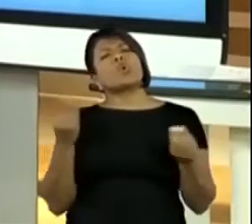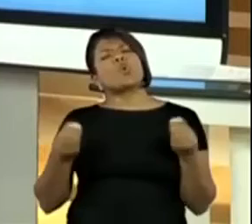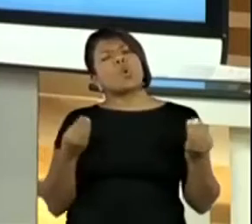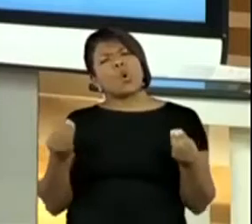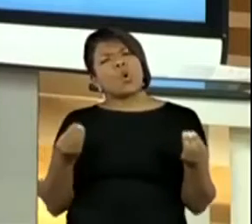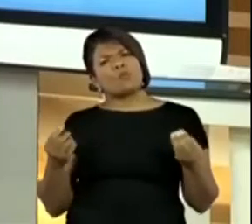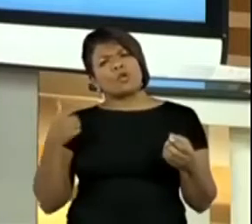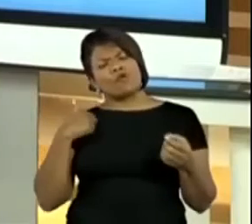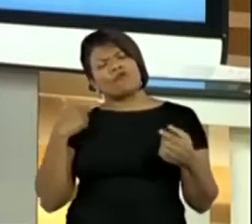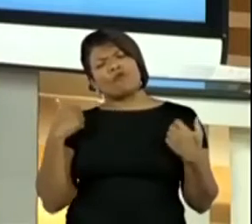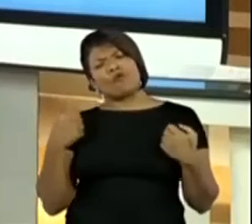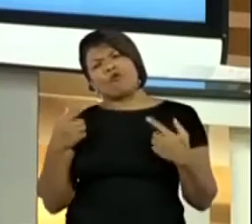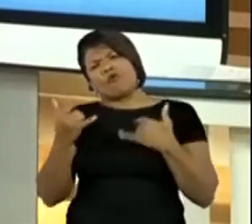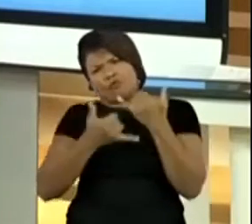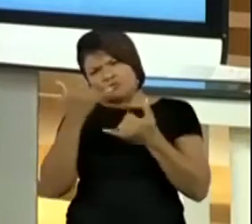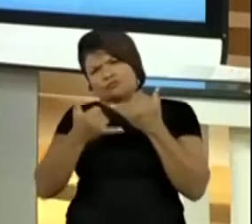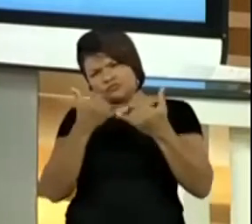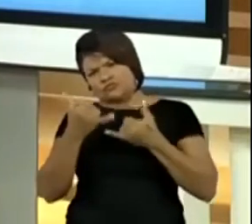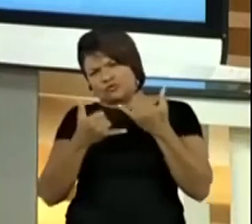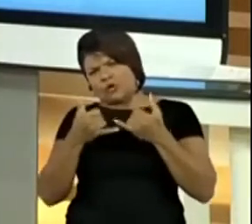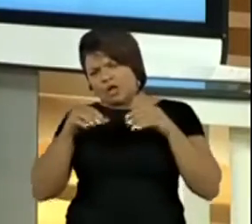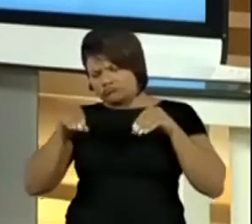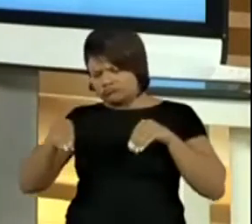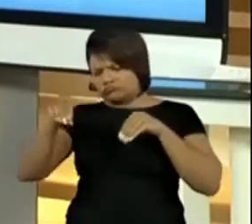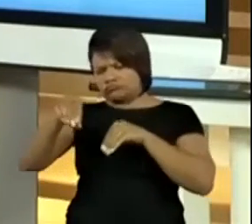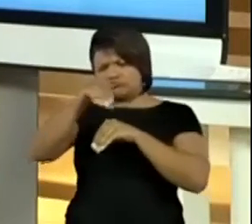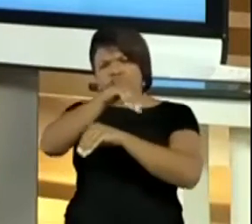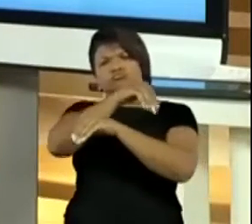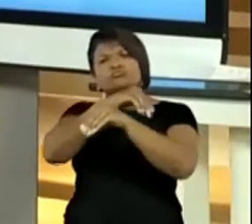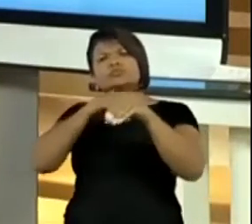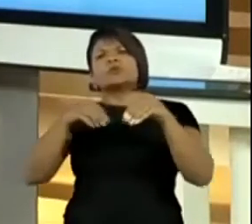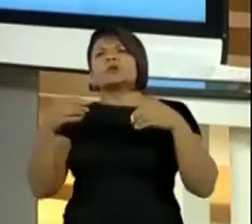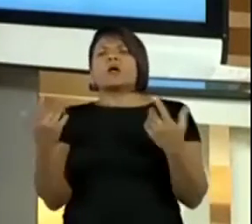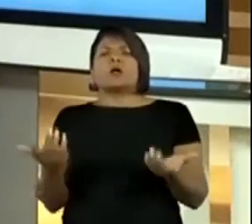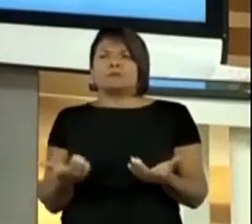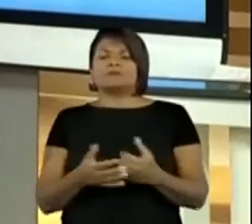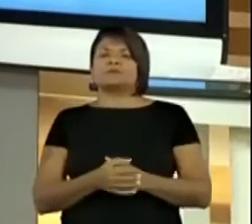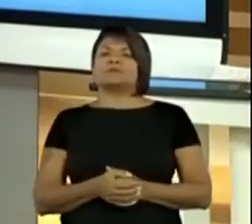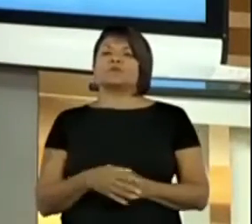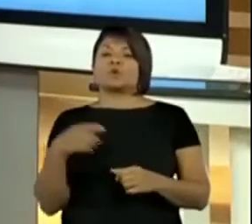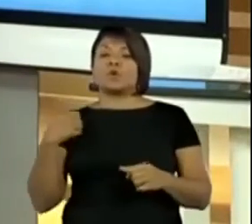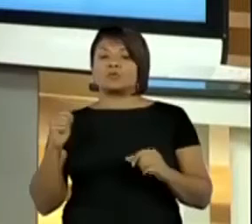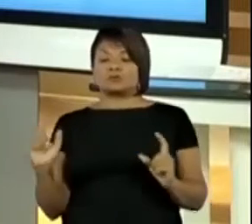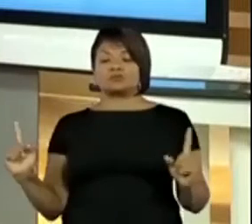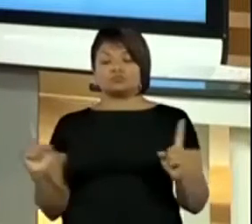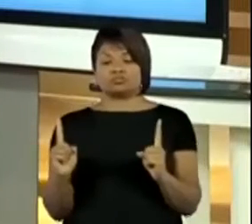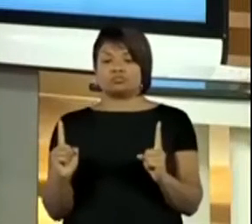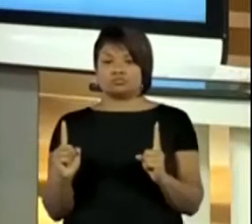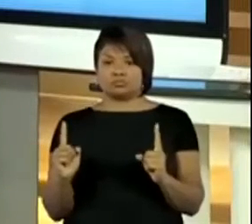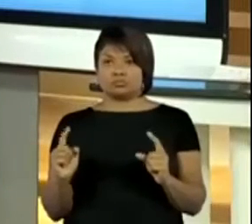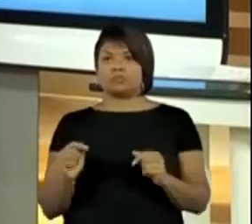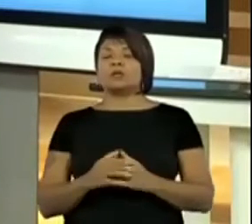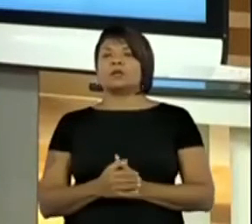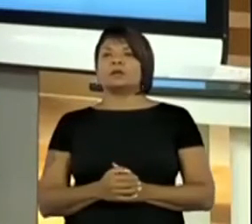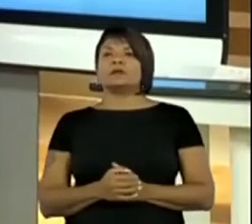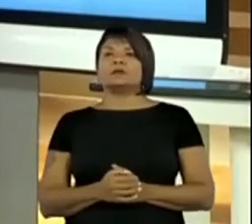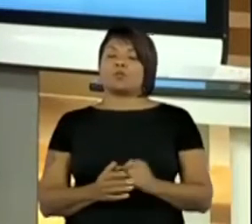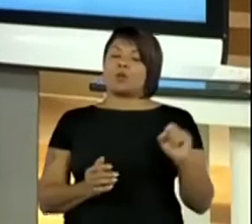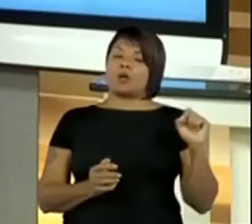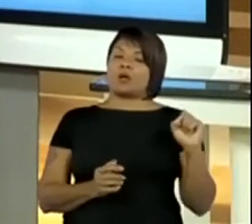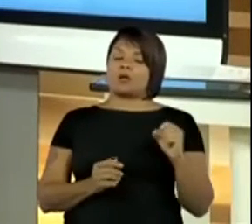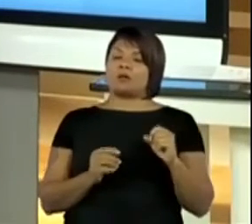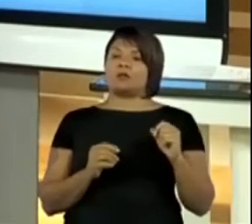as minhas peças? Eu vou posicionar sempre uma virada para a outra. Então, aqui, lado azul,